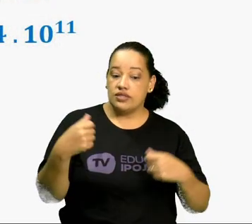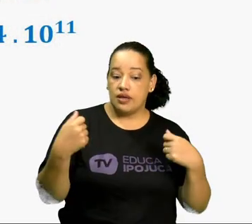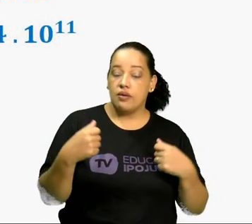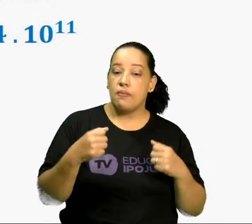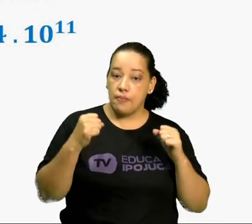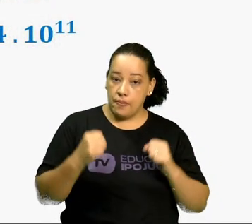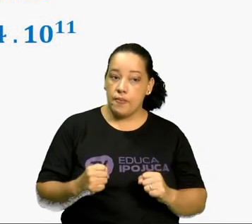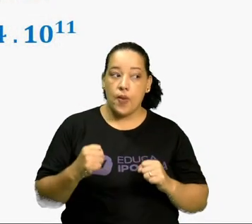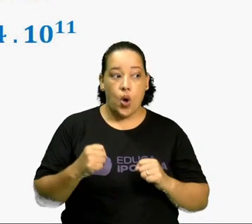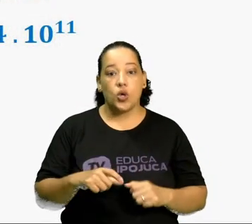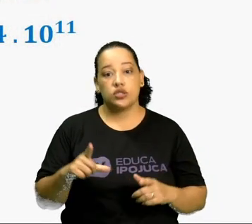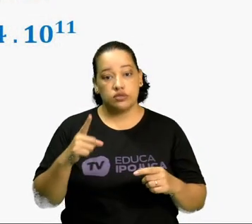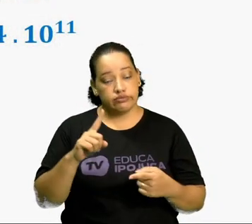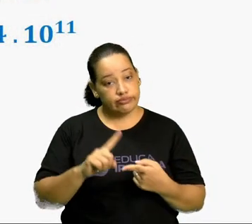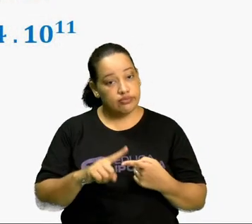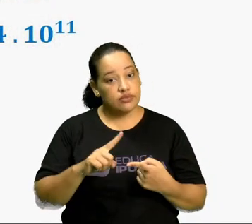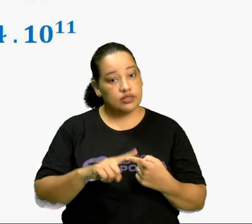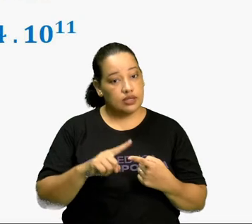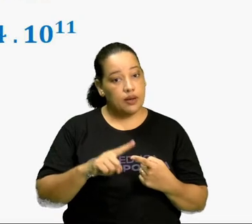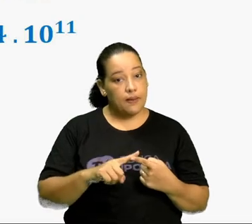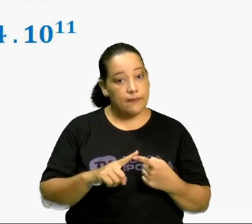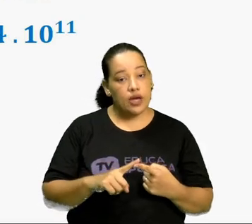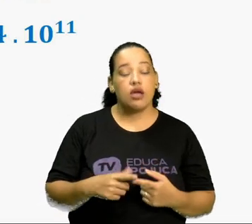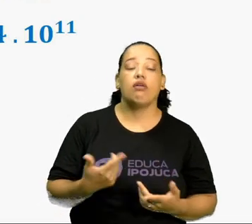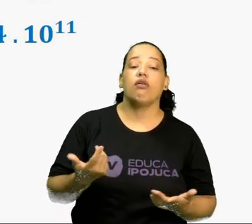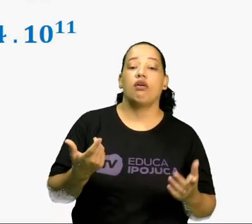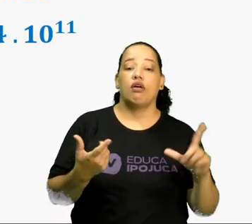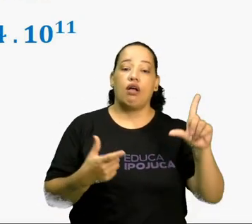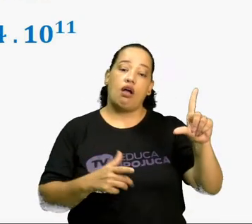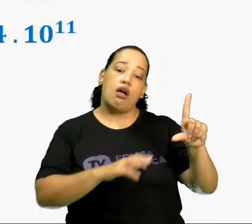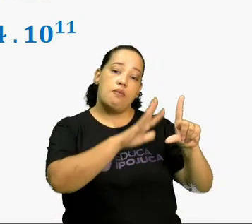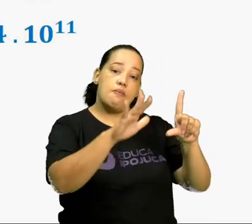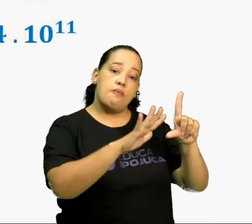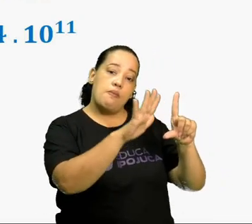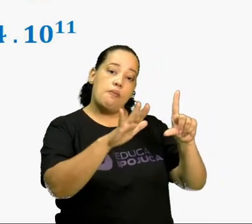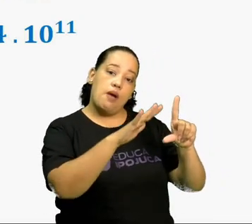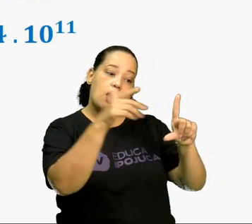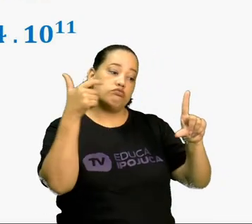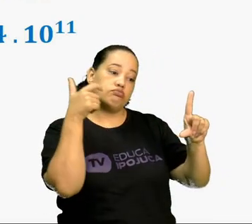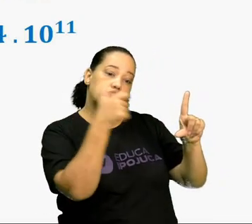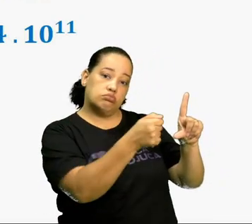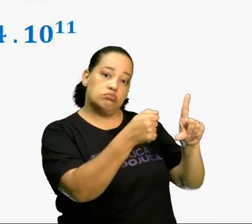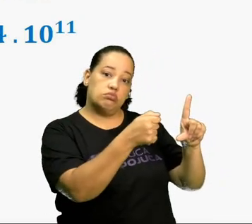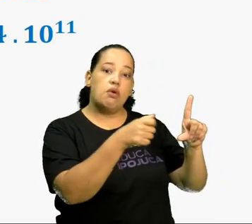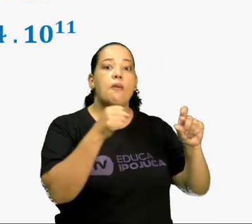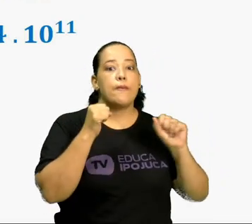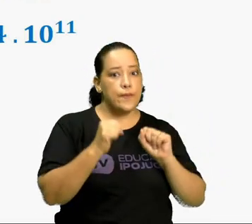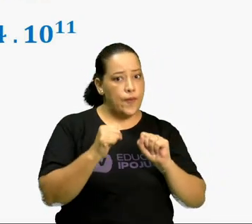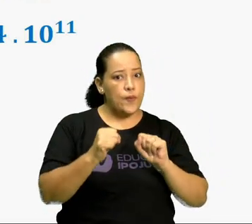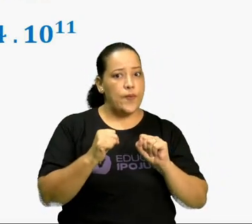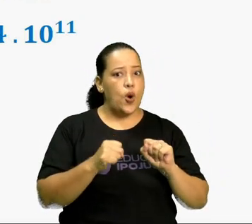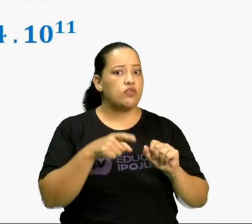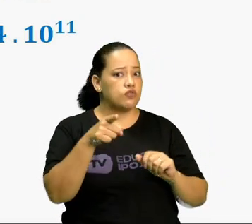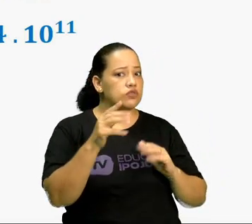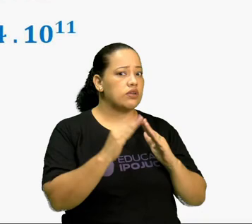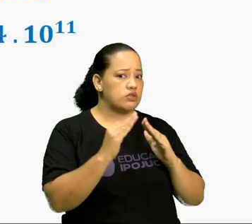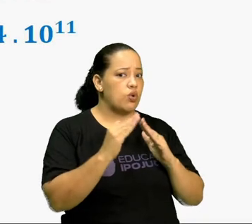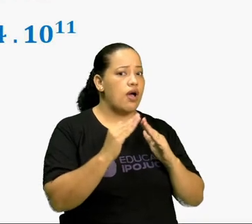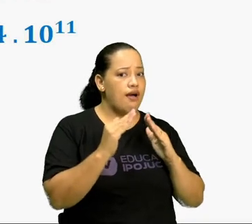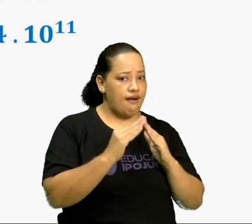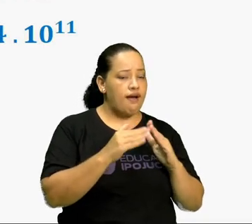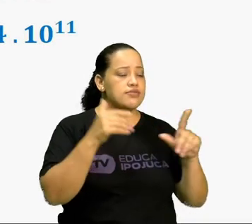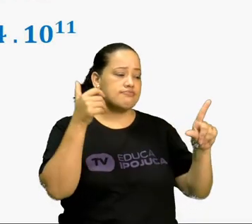celular e encarar ali o QR Code, você vai poder ficar com esse desafio em sua casa, no seu celular.